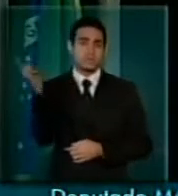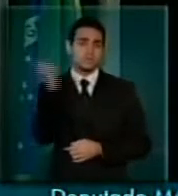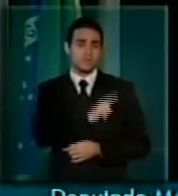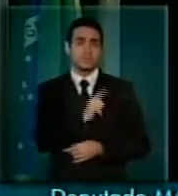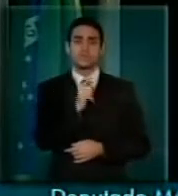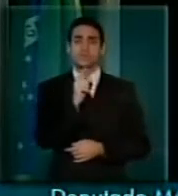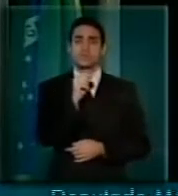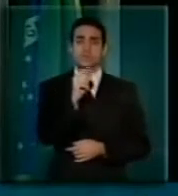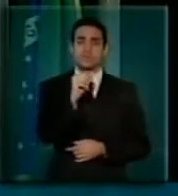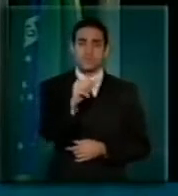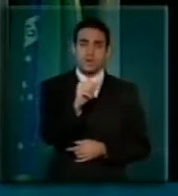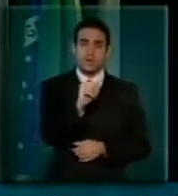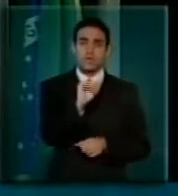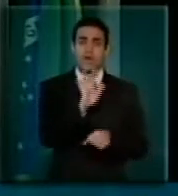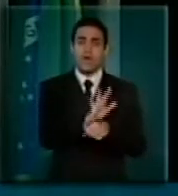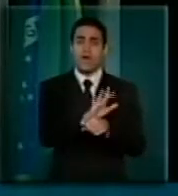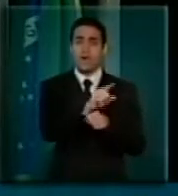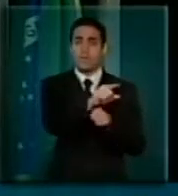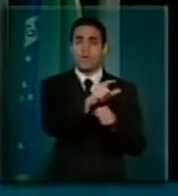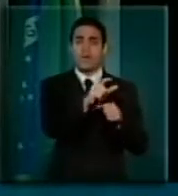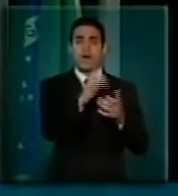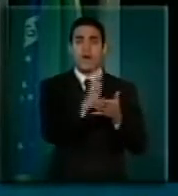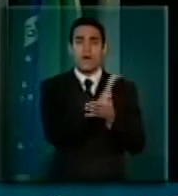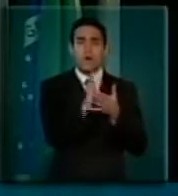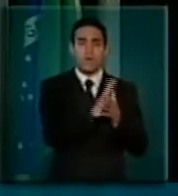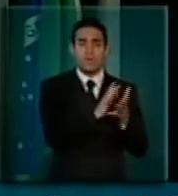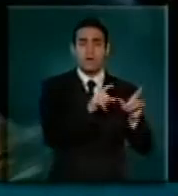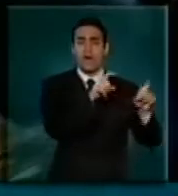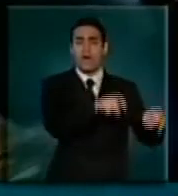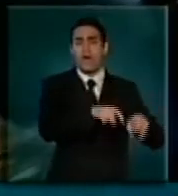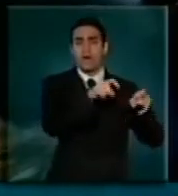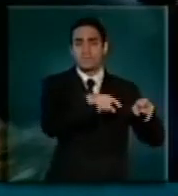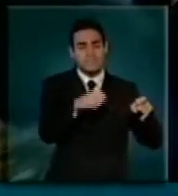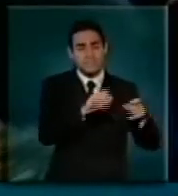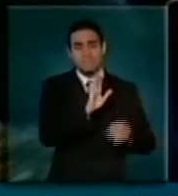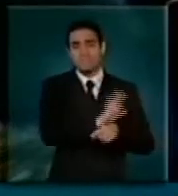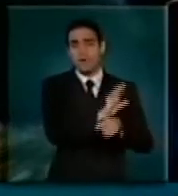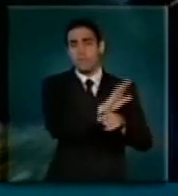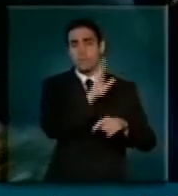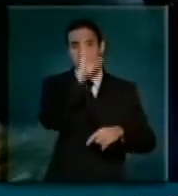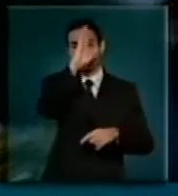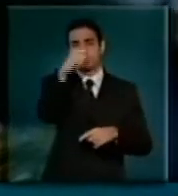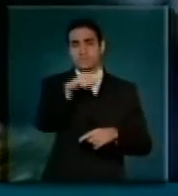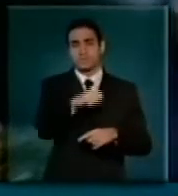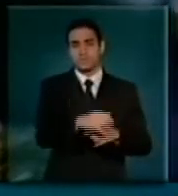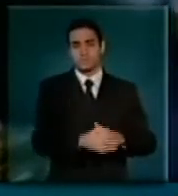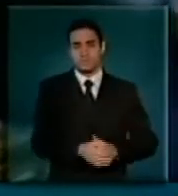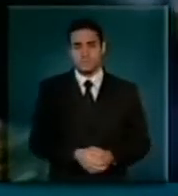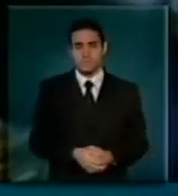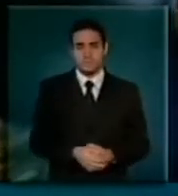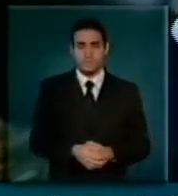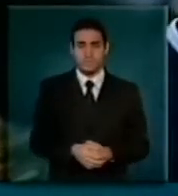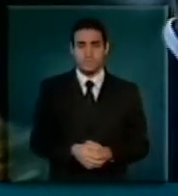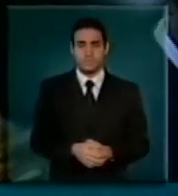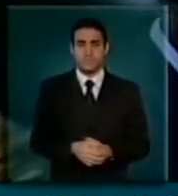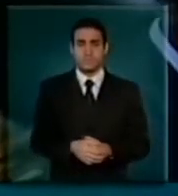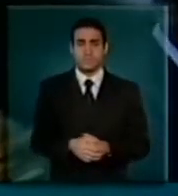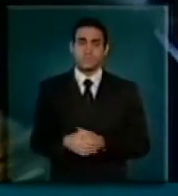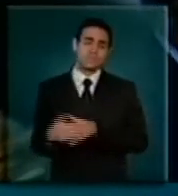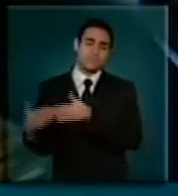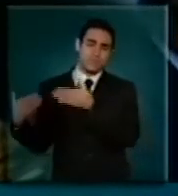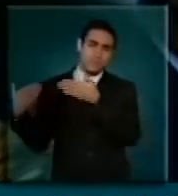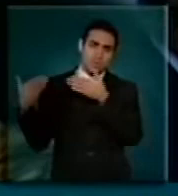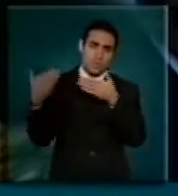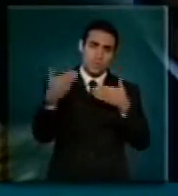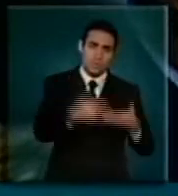para atender áreas prioritárias da agricultura. Pois bem, nós viemos fazendo isso